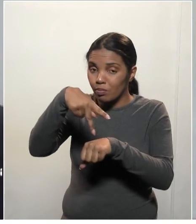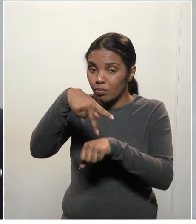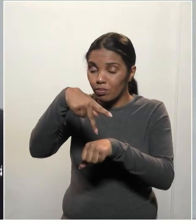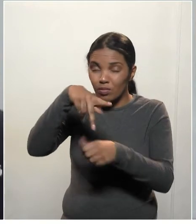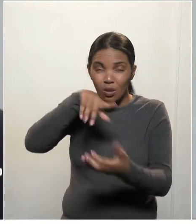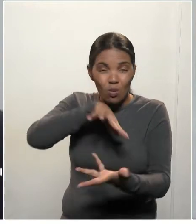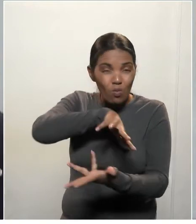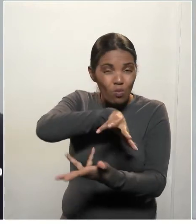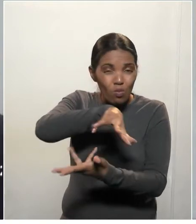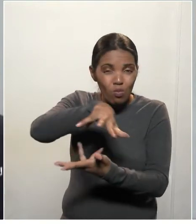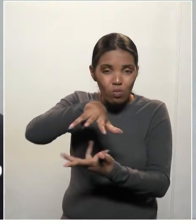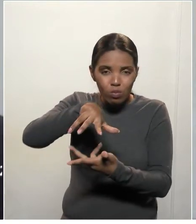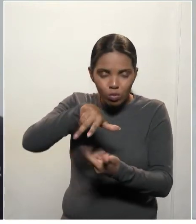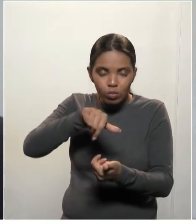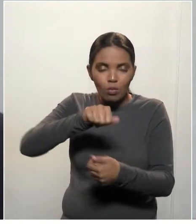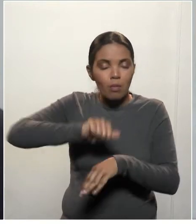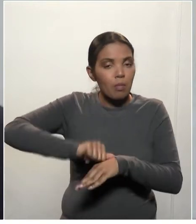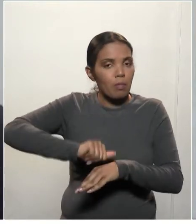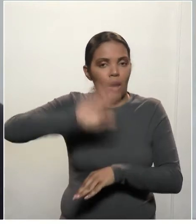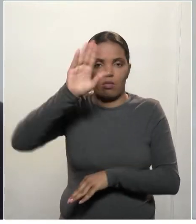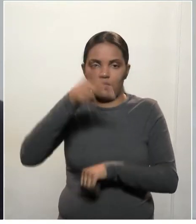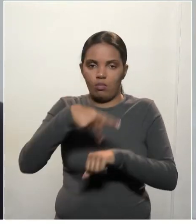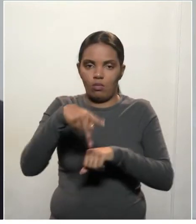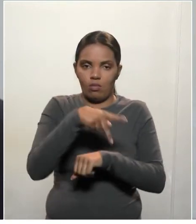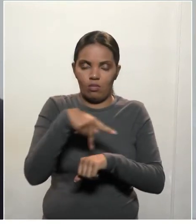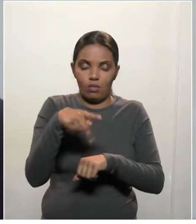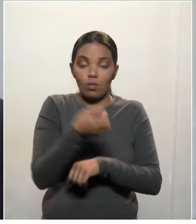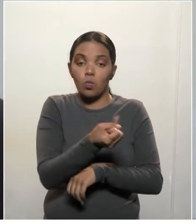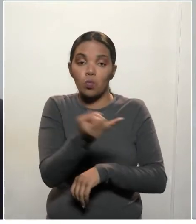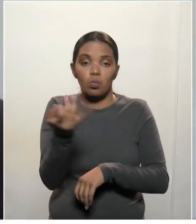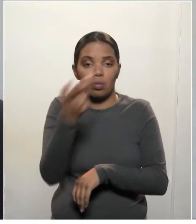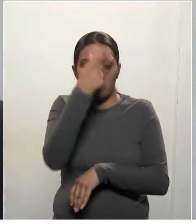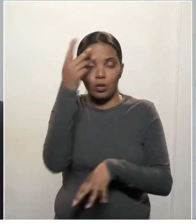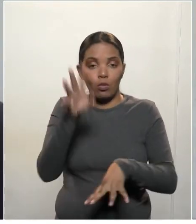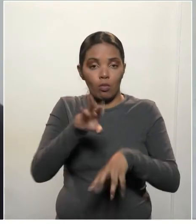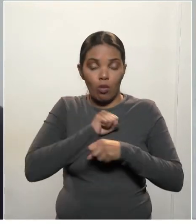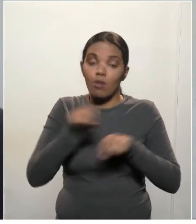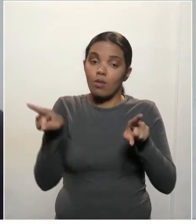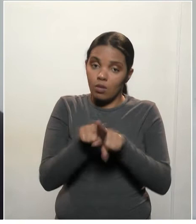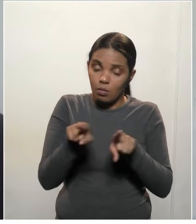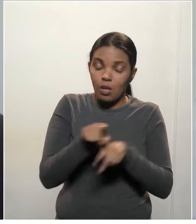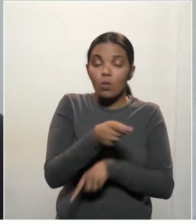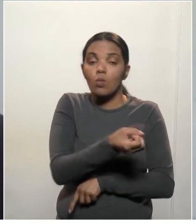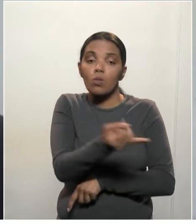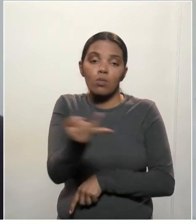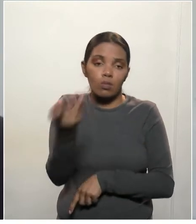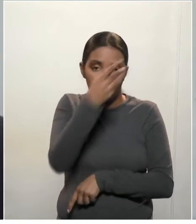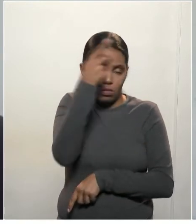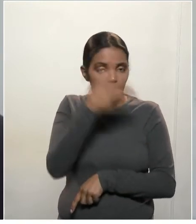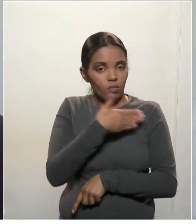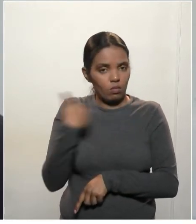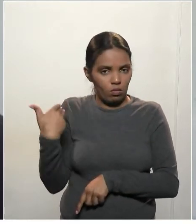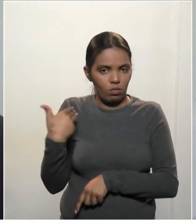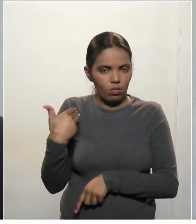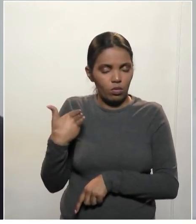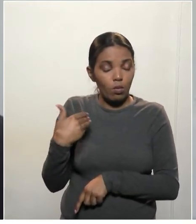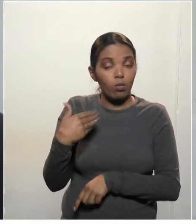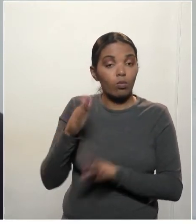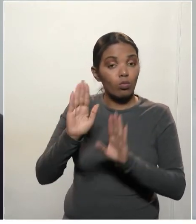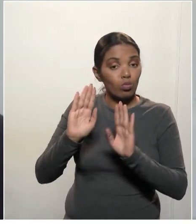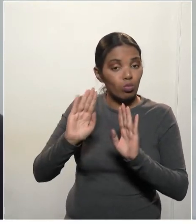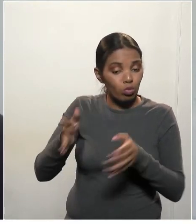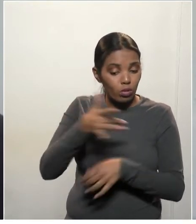muito grande de infectados e de vítimas fatais. Então, nós, nesse sentido,